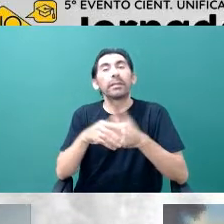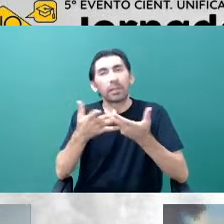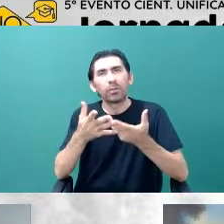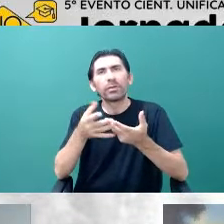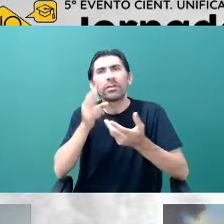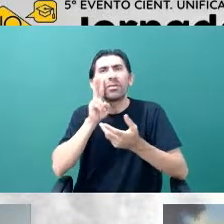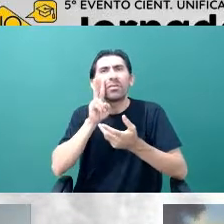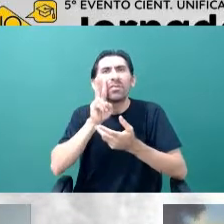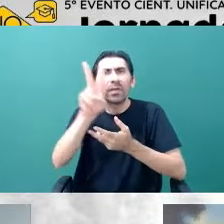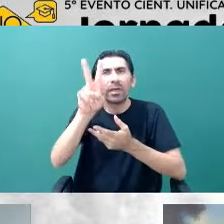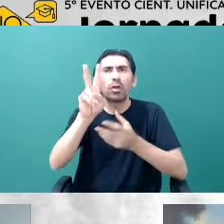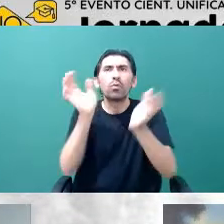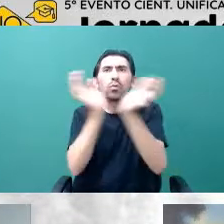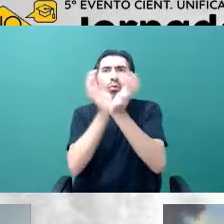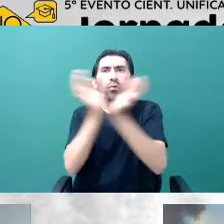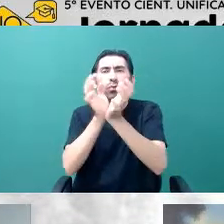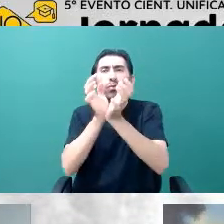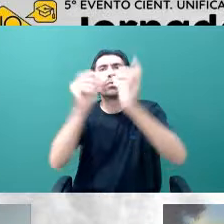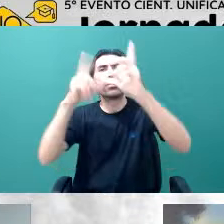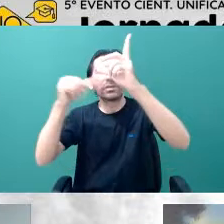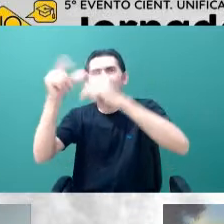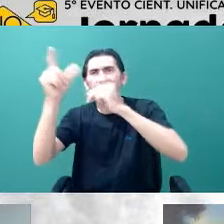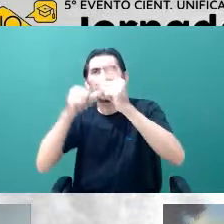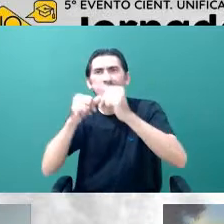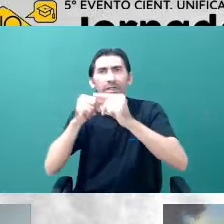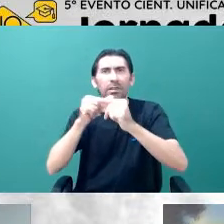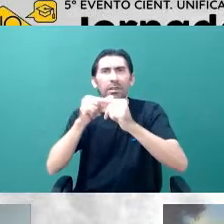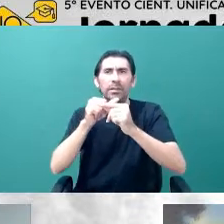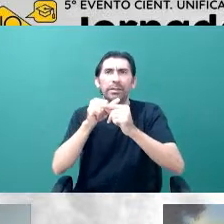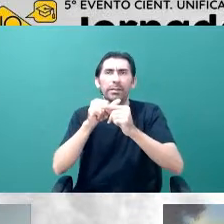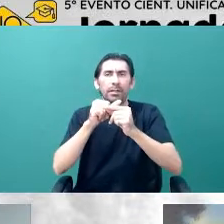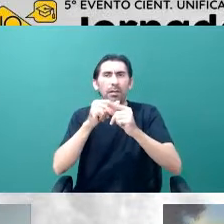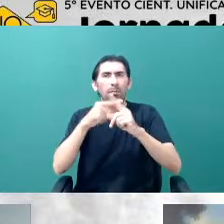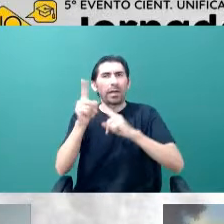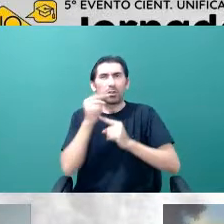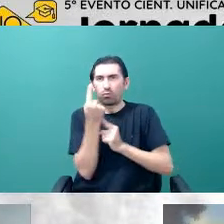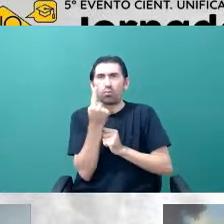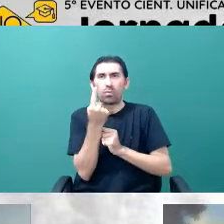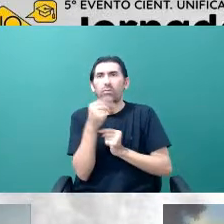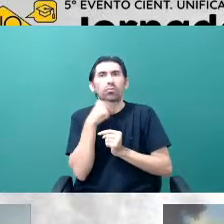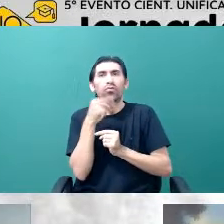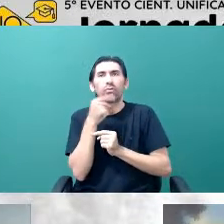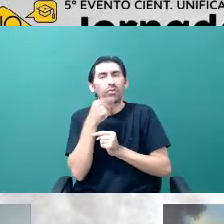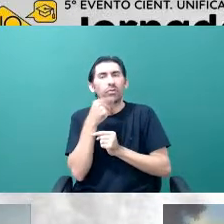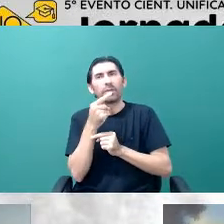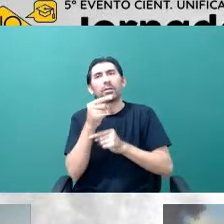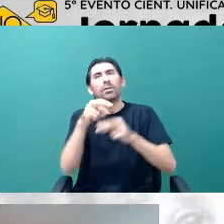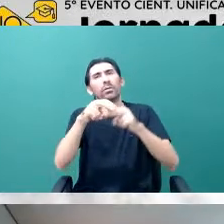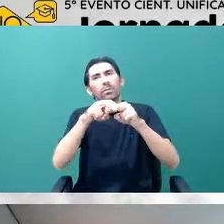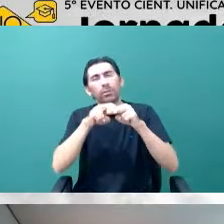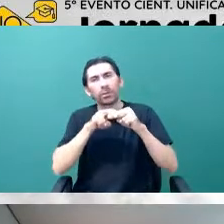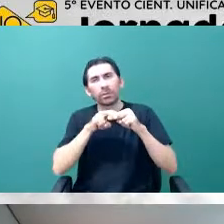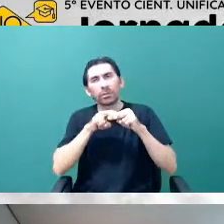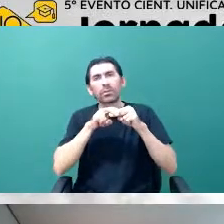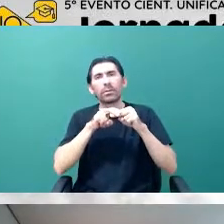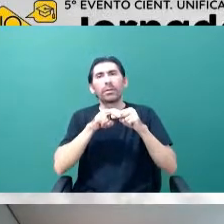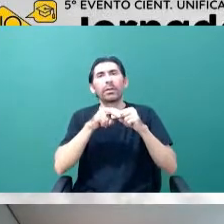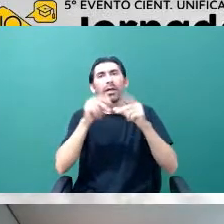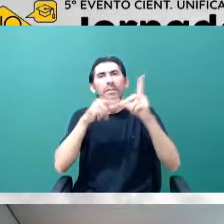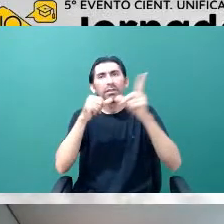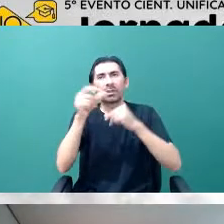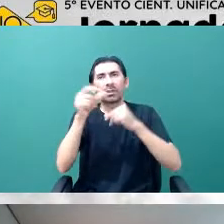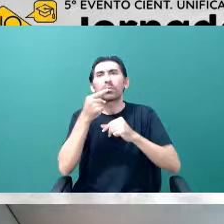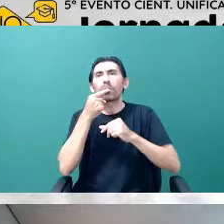anas brancas que são fraquinhas fora da nossa região, aqui perto do sol.